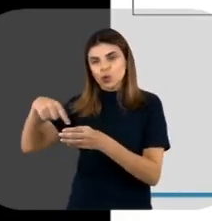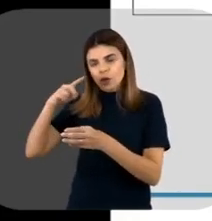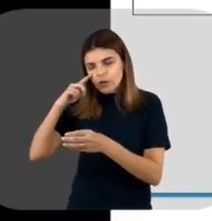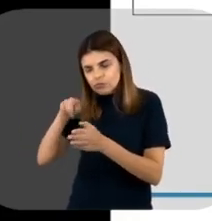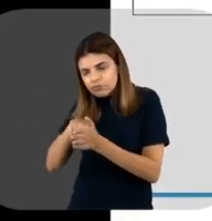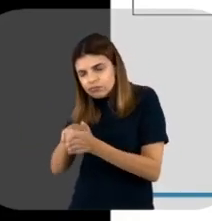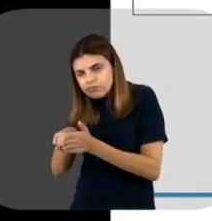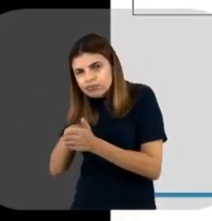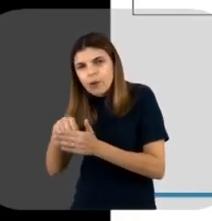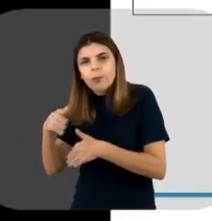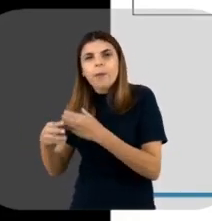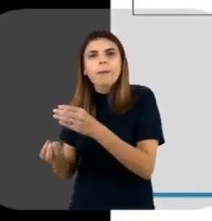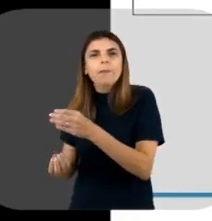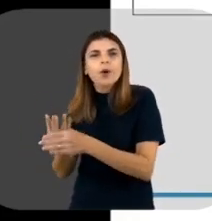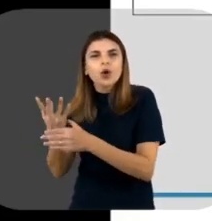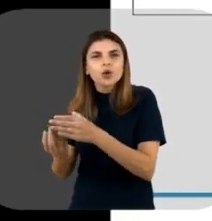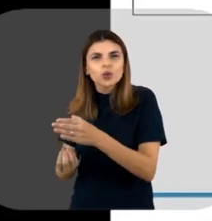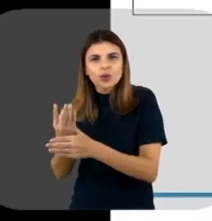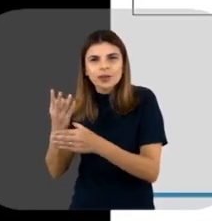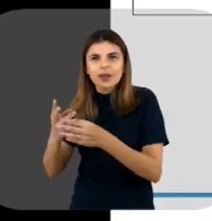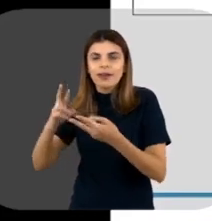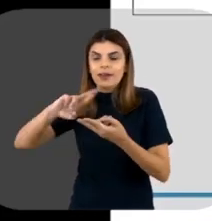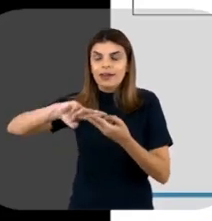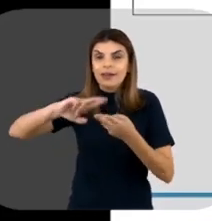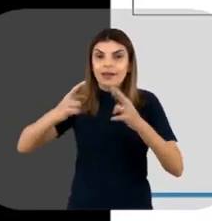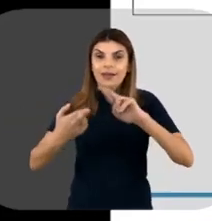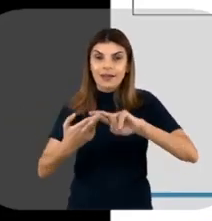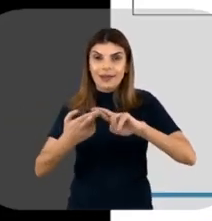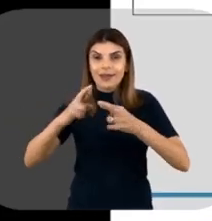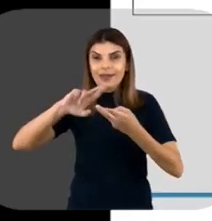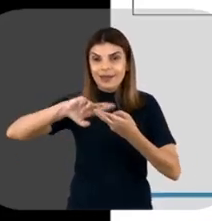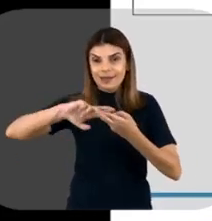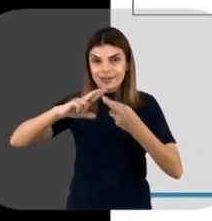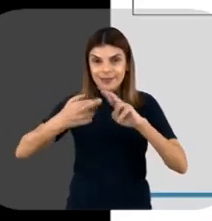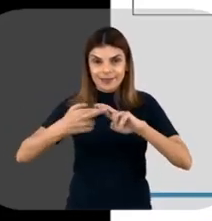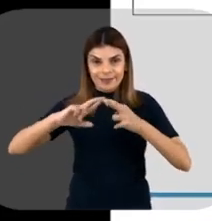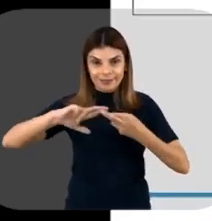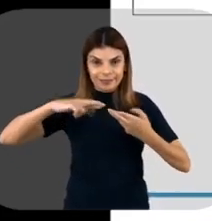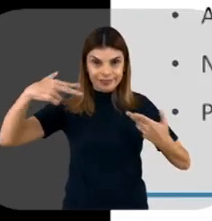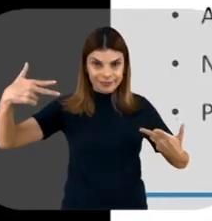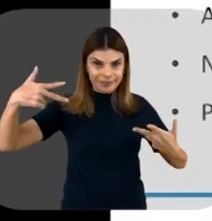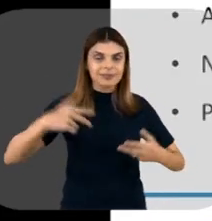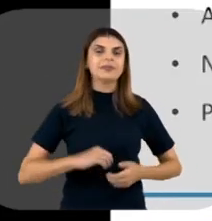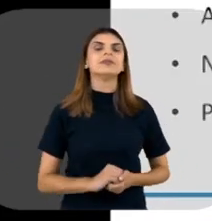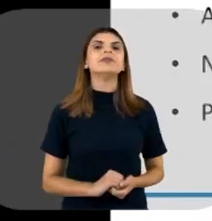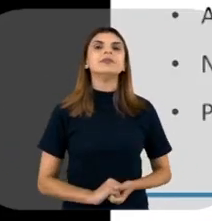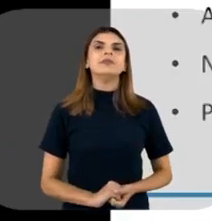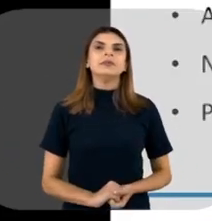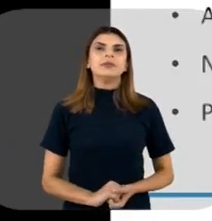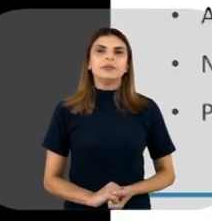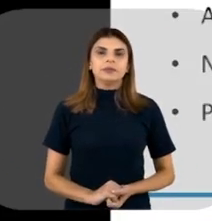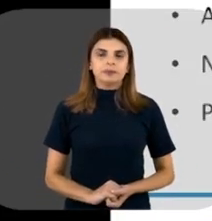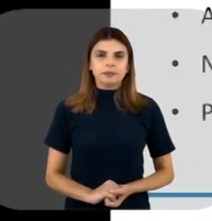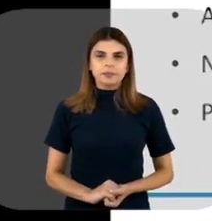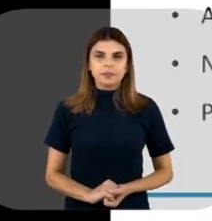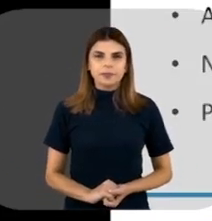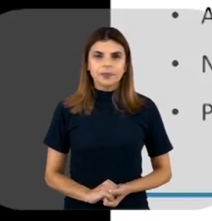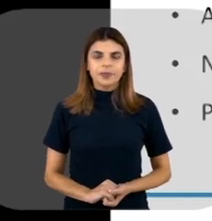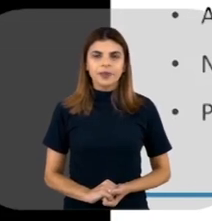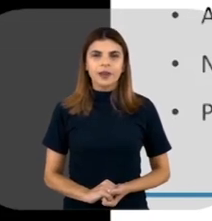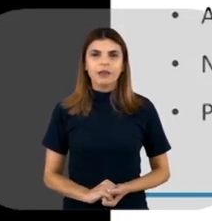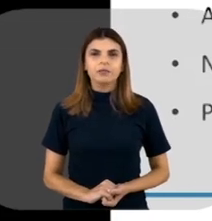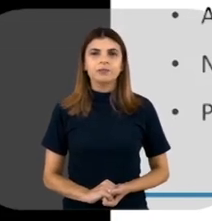produção, né? Do teu DNA recombinante. Então,